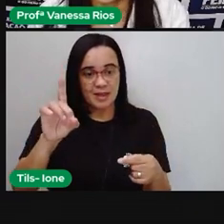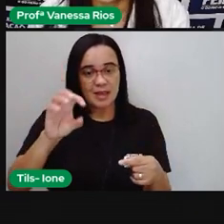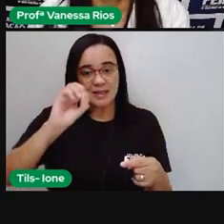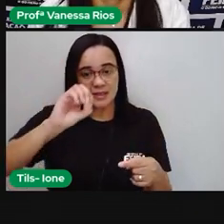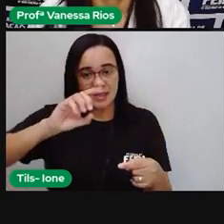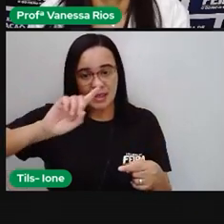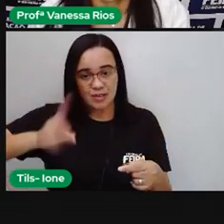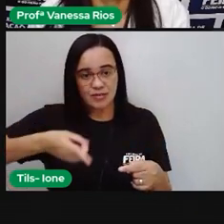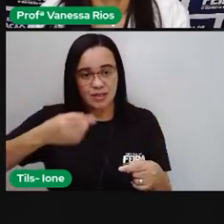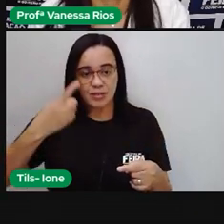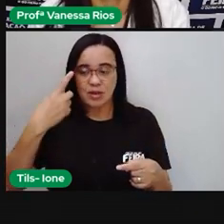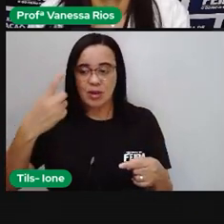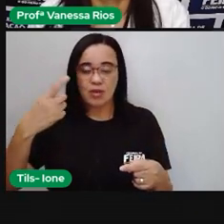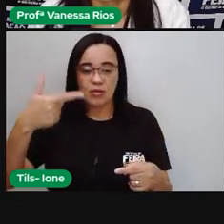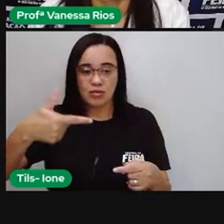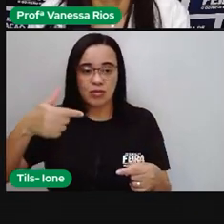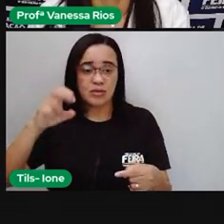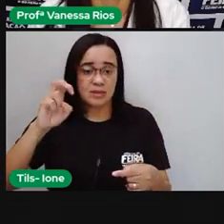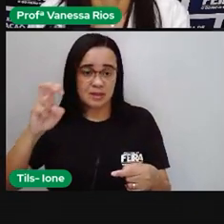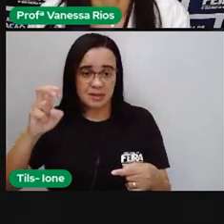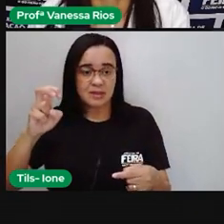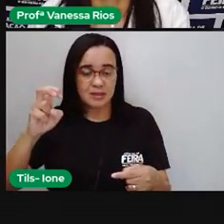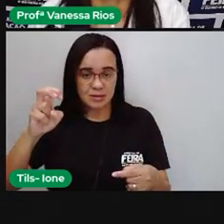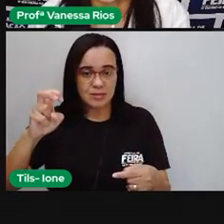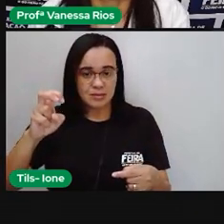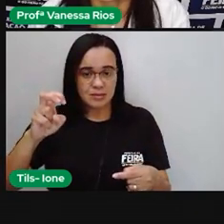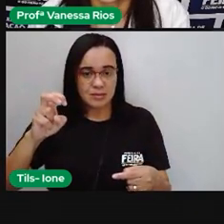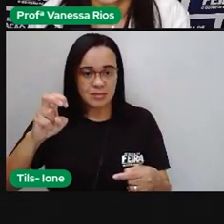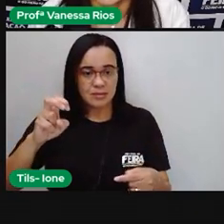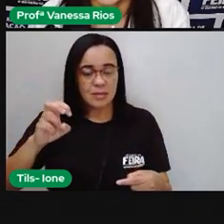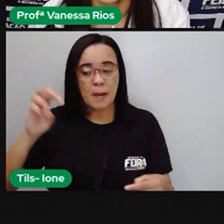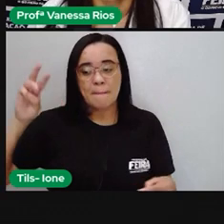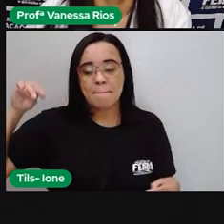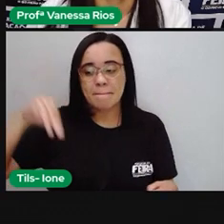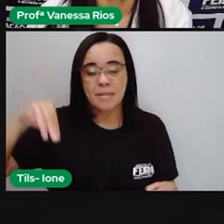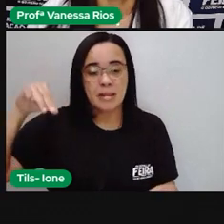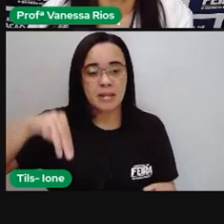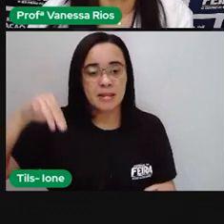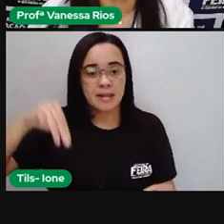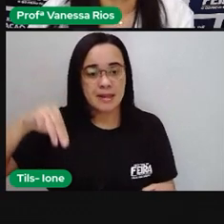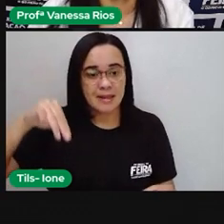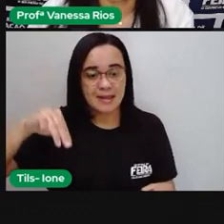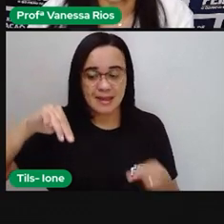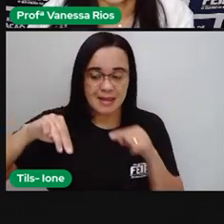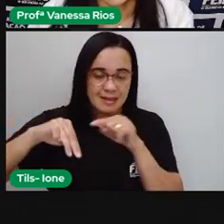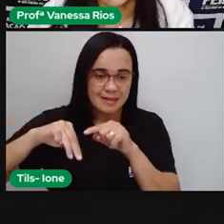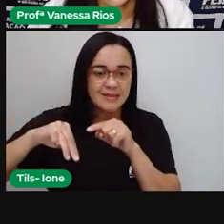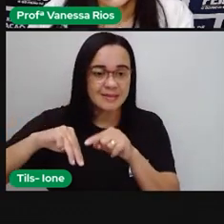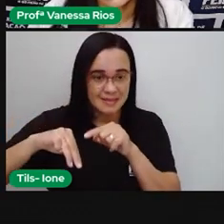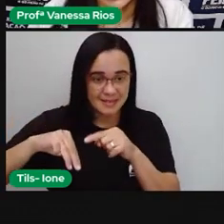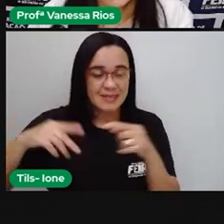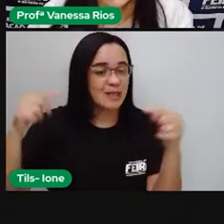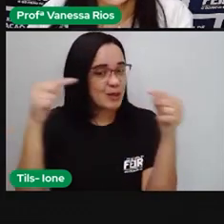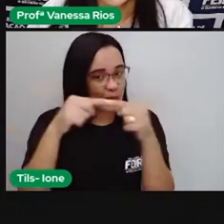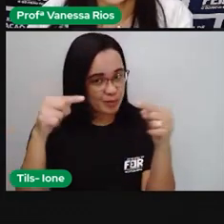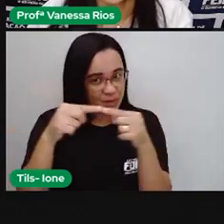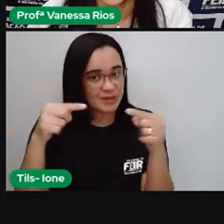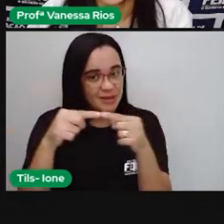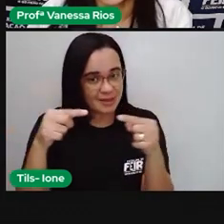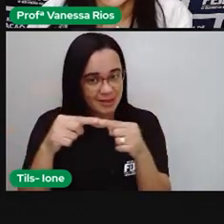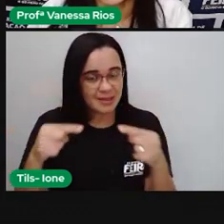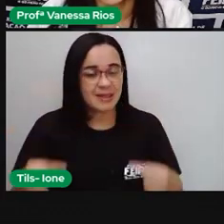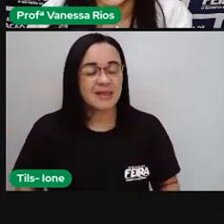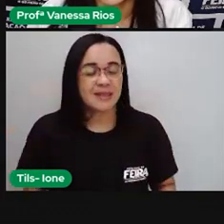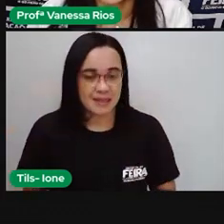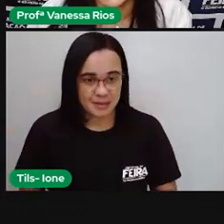ou 125 milésimos. Então, esse valor aqui, ó, representado